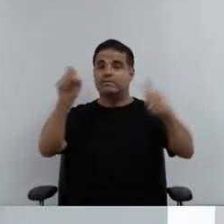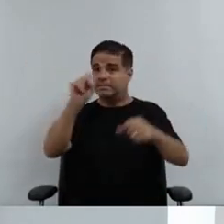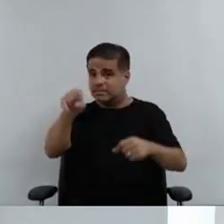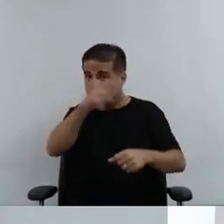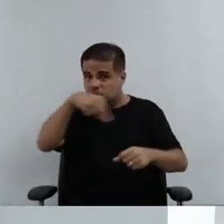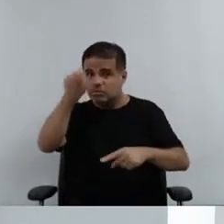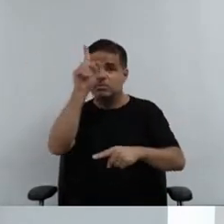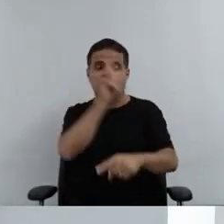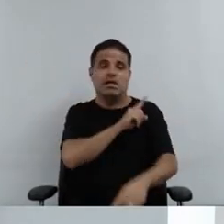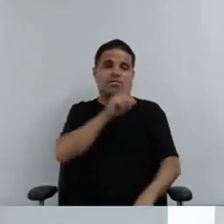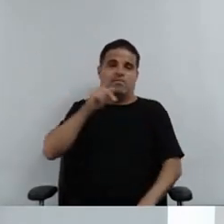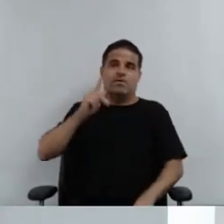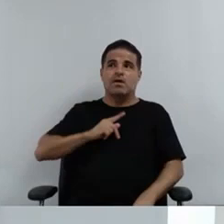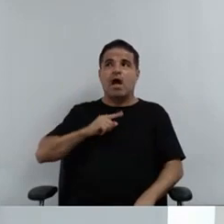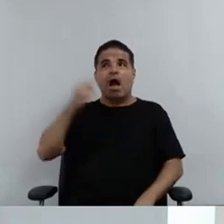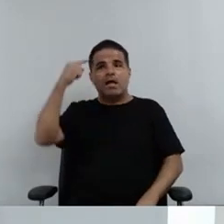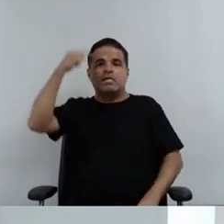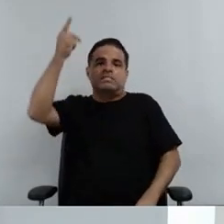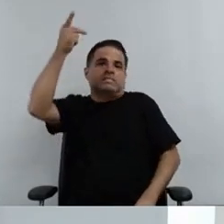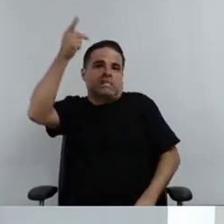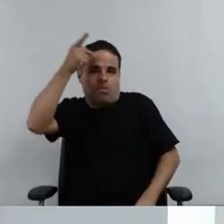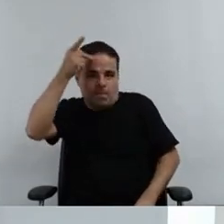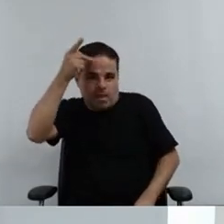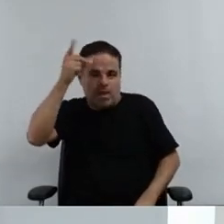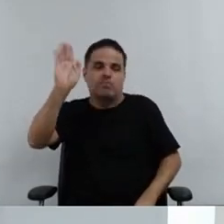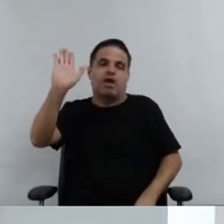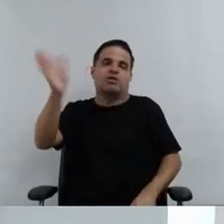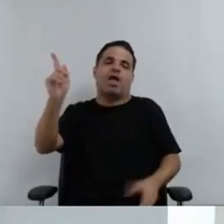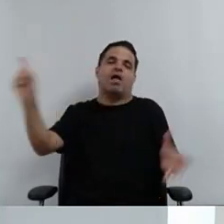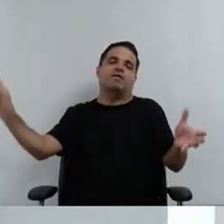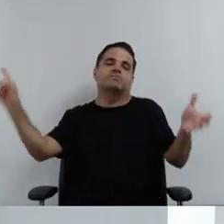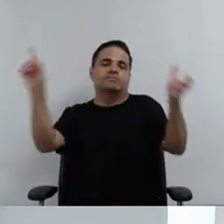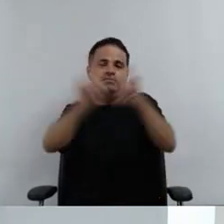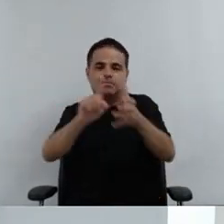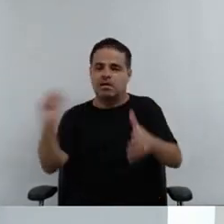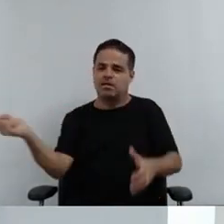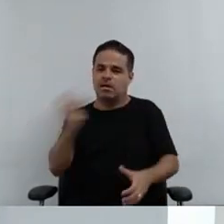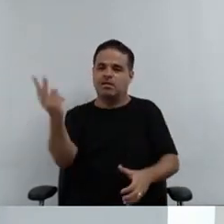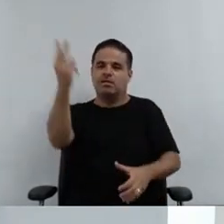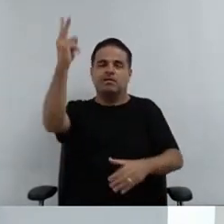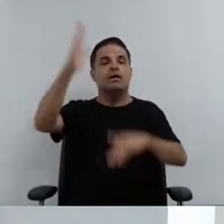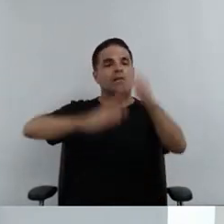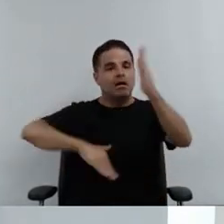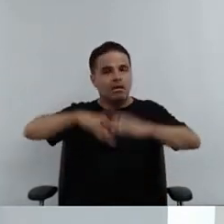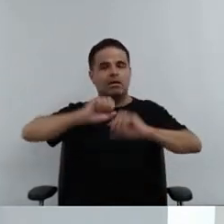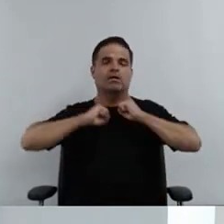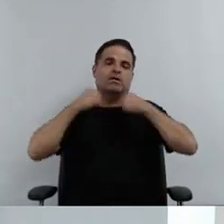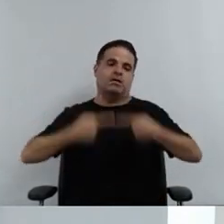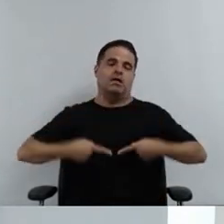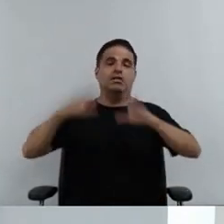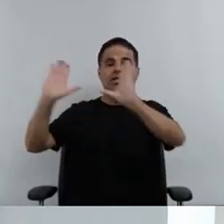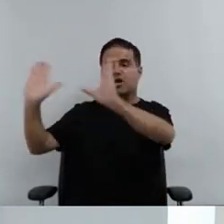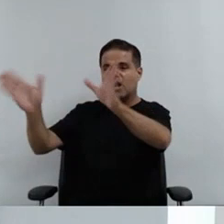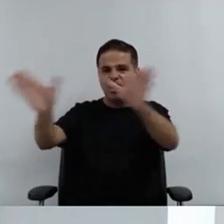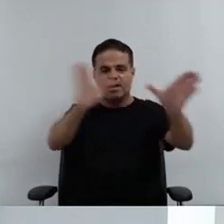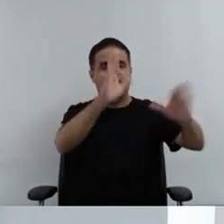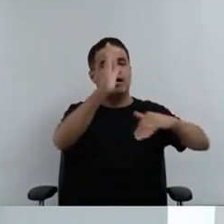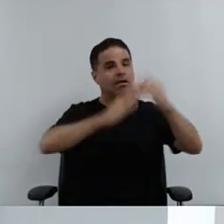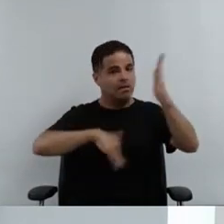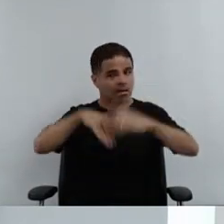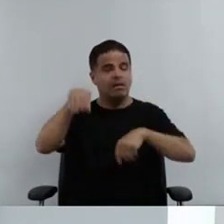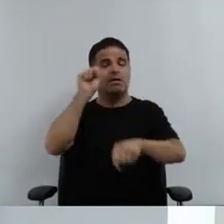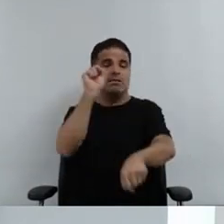a nossa Defensoria de São Paulo estiver valorizada e reconhecida que é o que nós